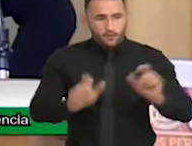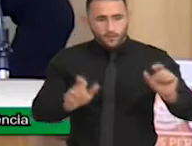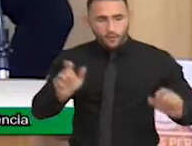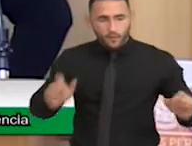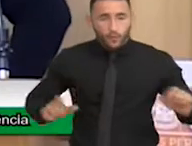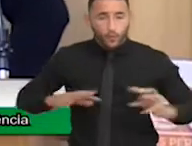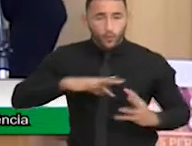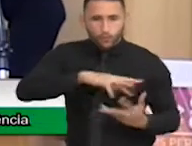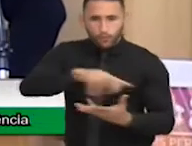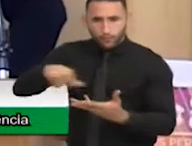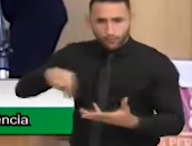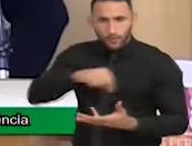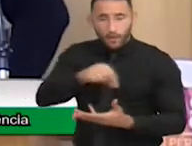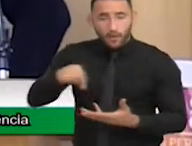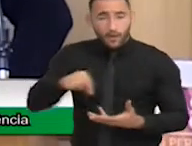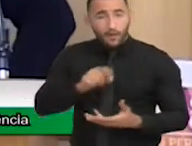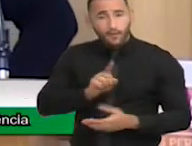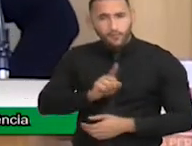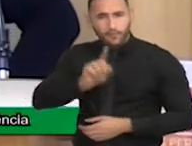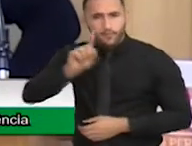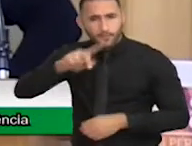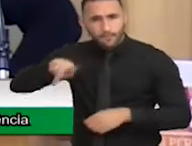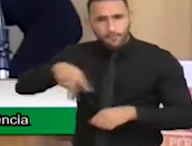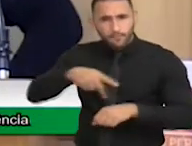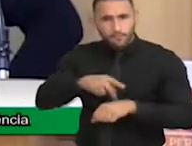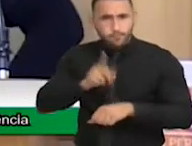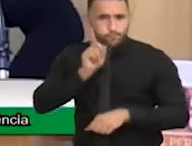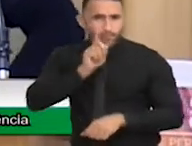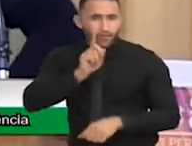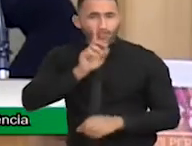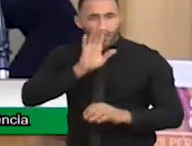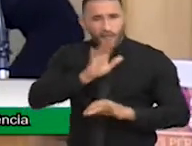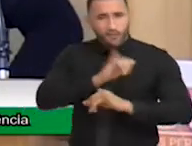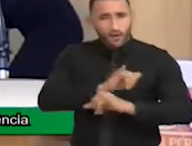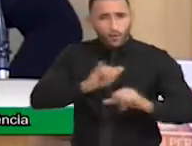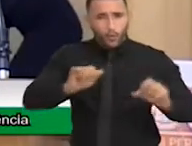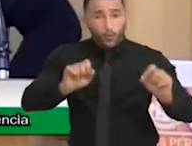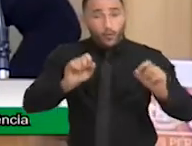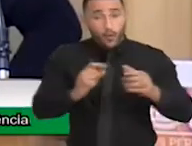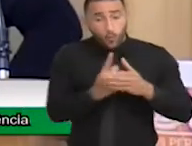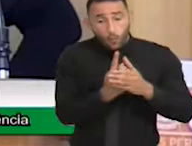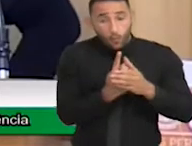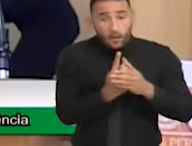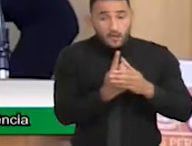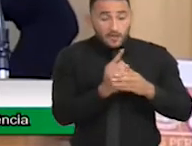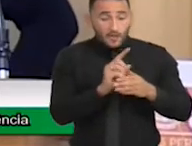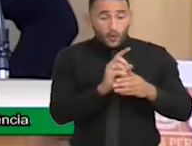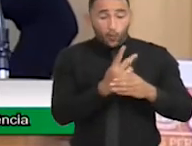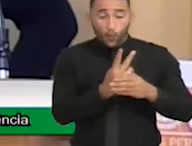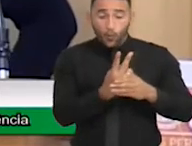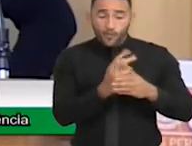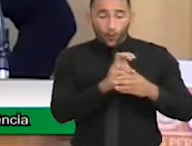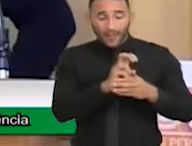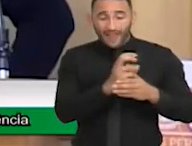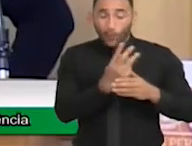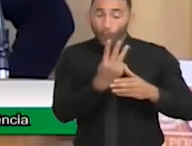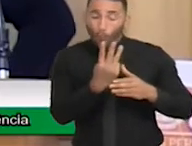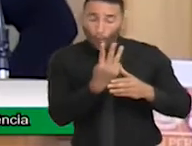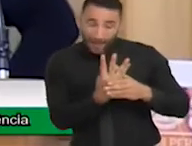Controle de Prevenção de Doenças Americanas, já foi falado aqui também, é um autista para cada 54 crianças.